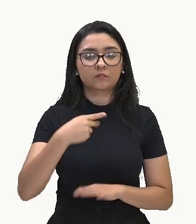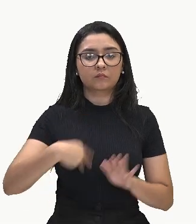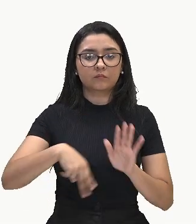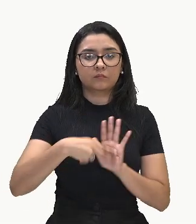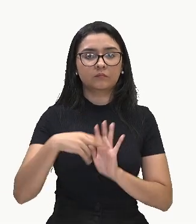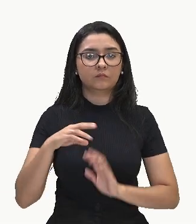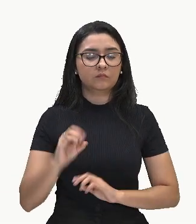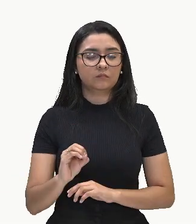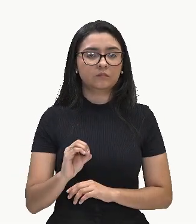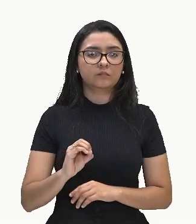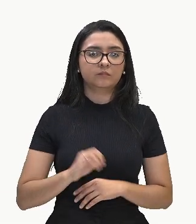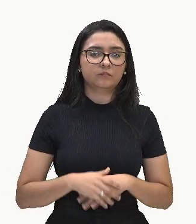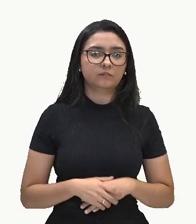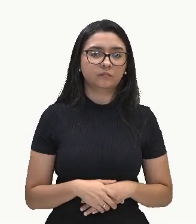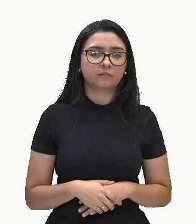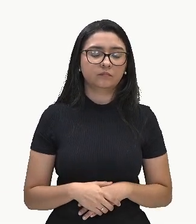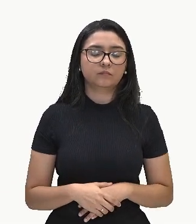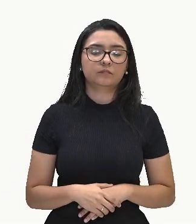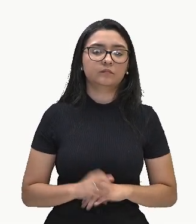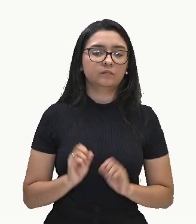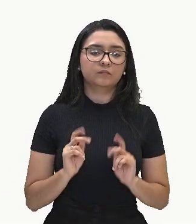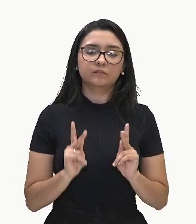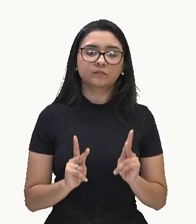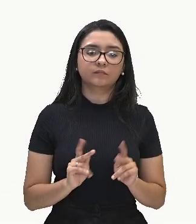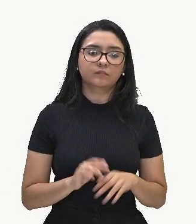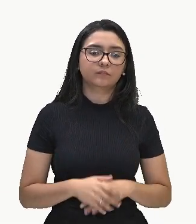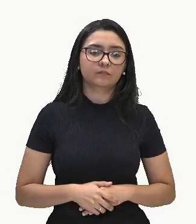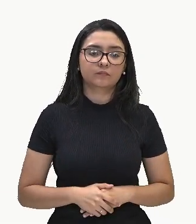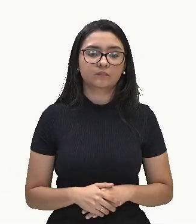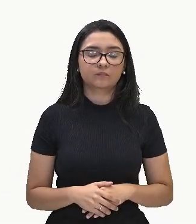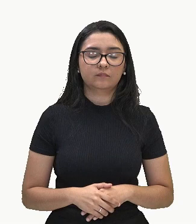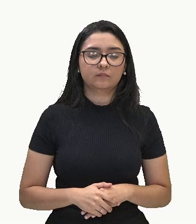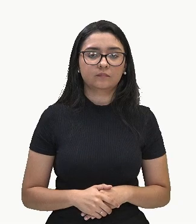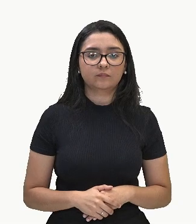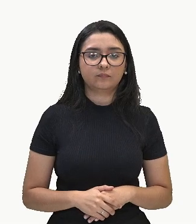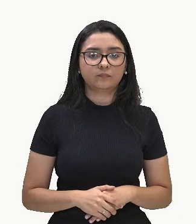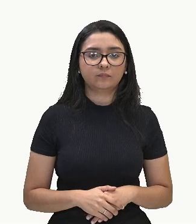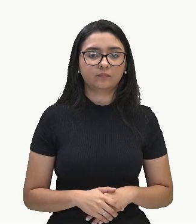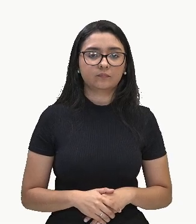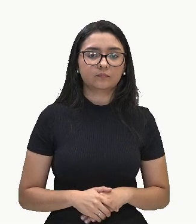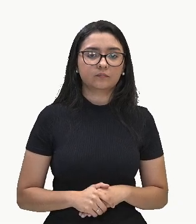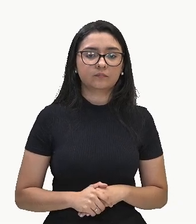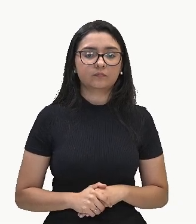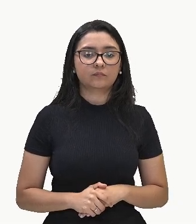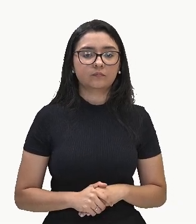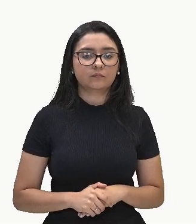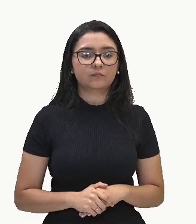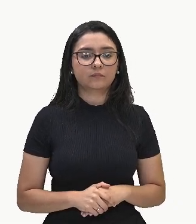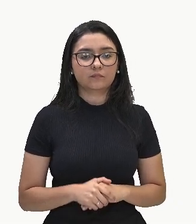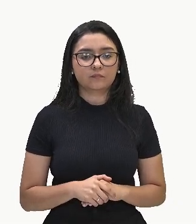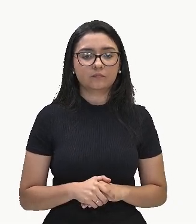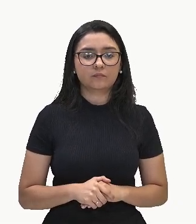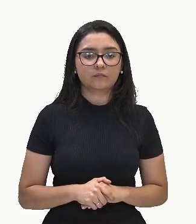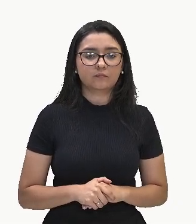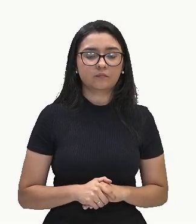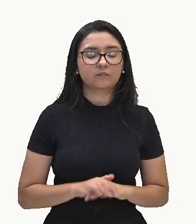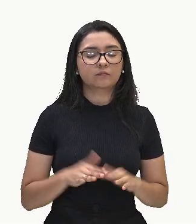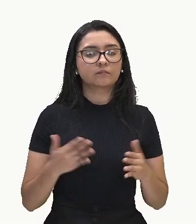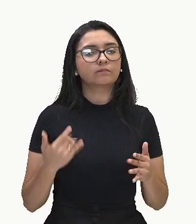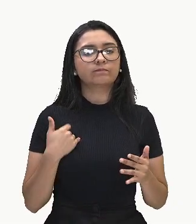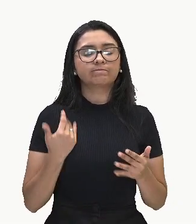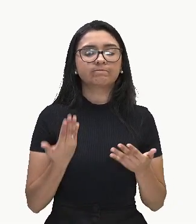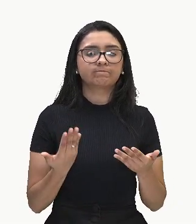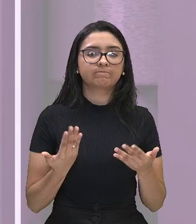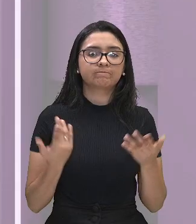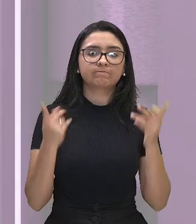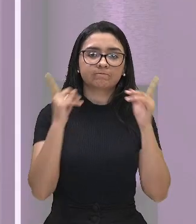0. Tudo bem? Então, pessoal, eu entendo que é um pouco complicado aí